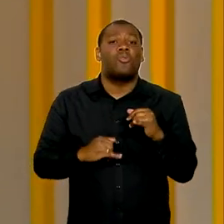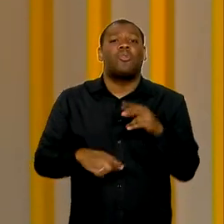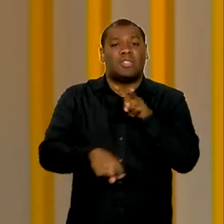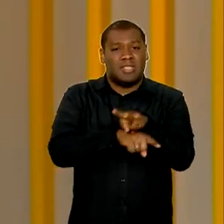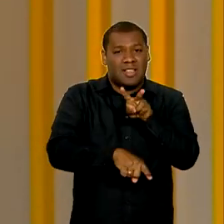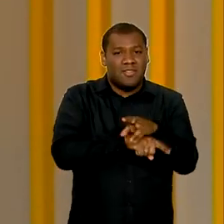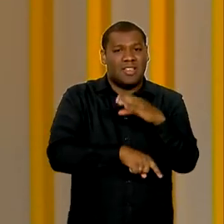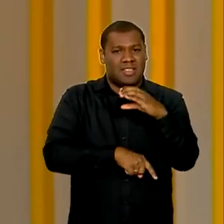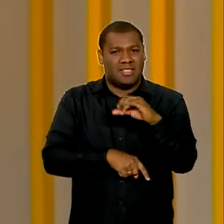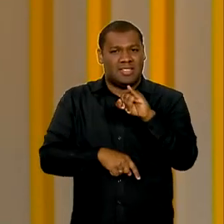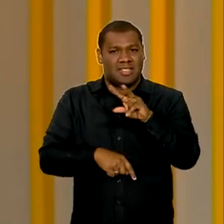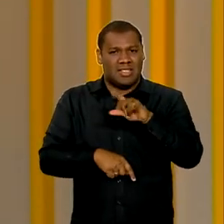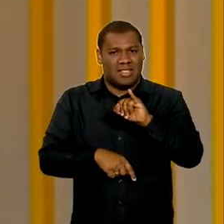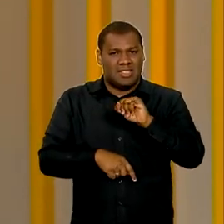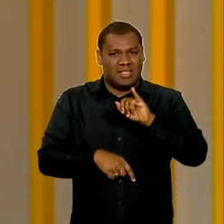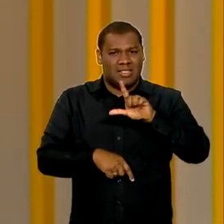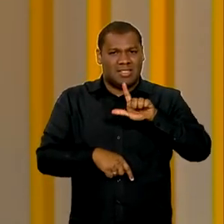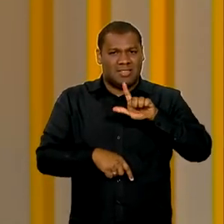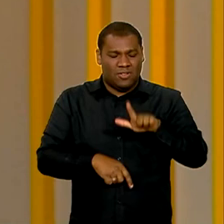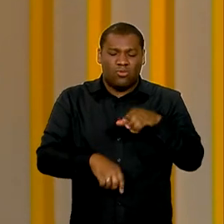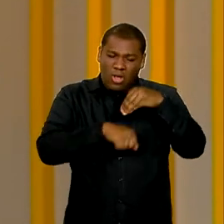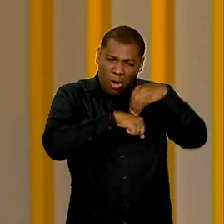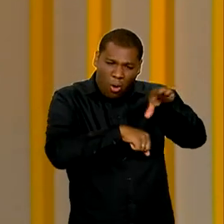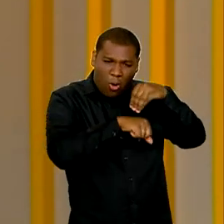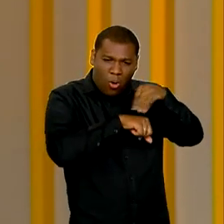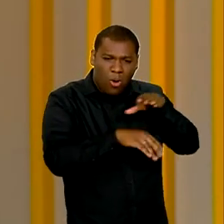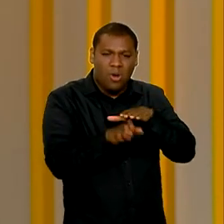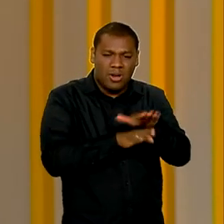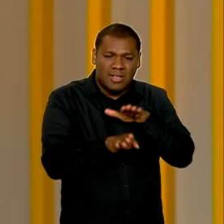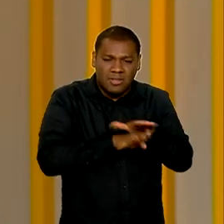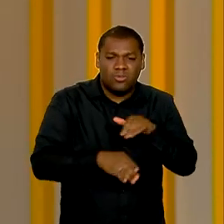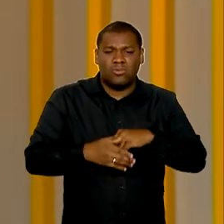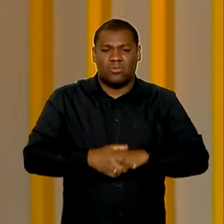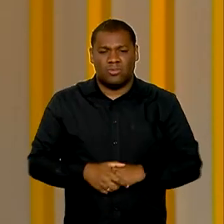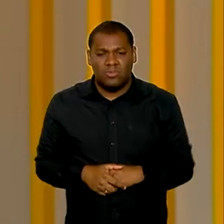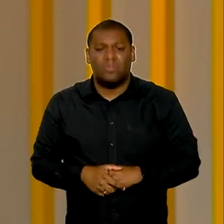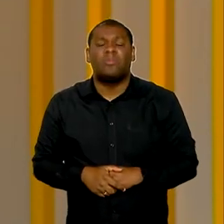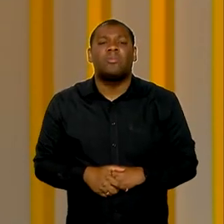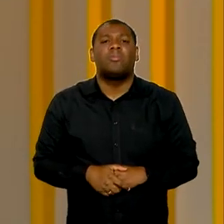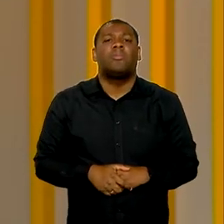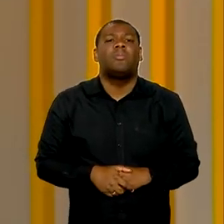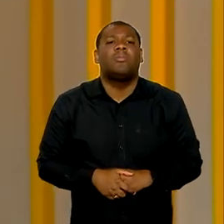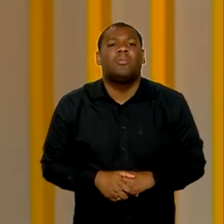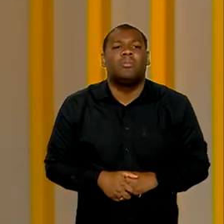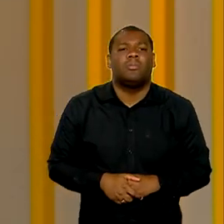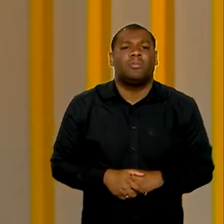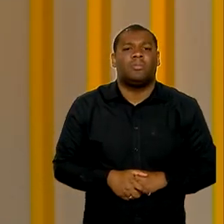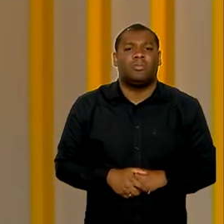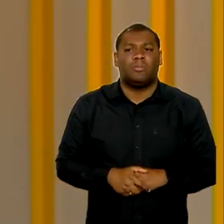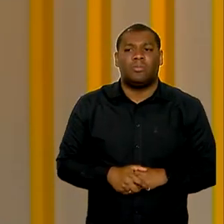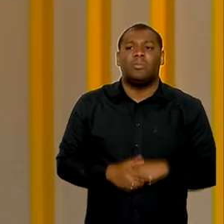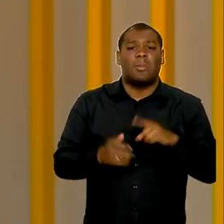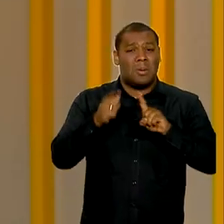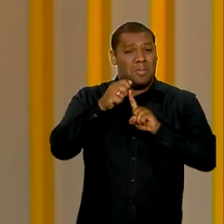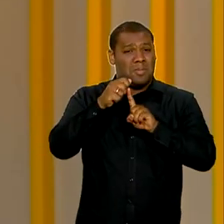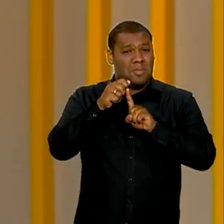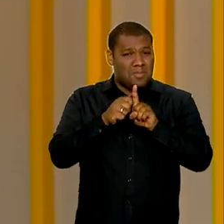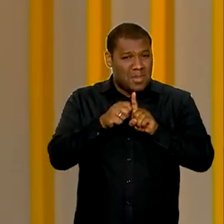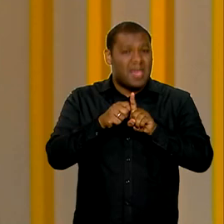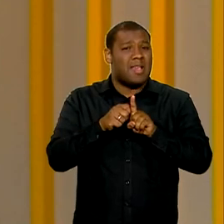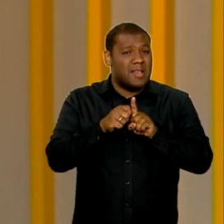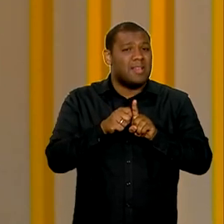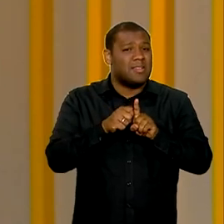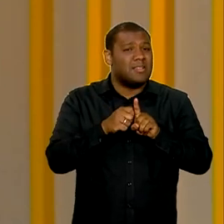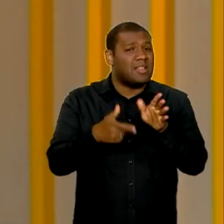orientações de como agir e a gente tem ressaltado nos últimos meses a importância da